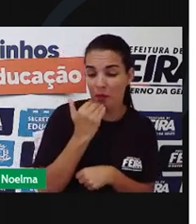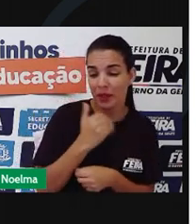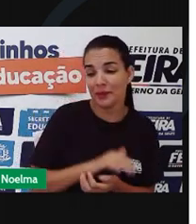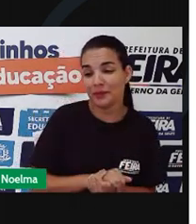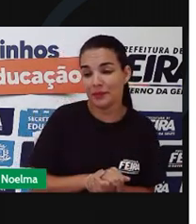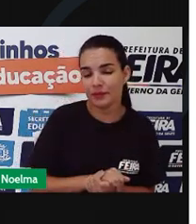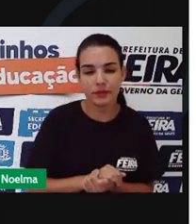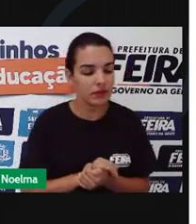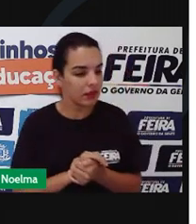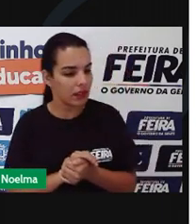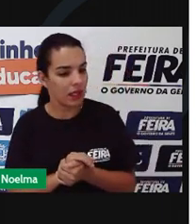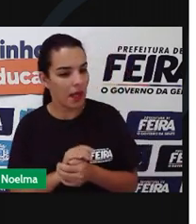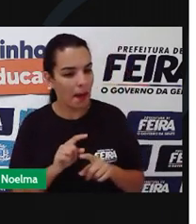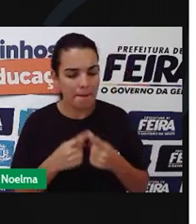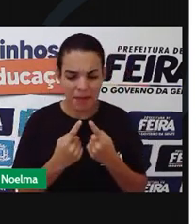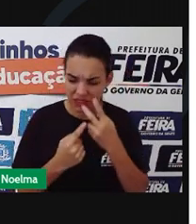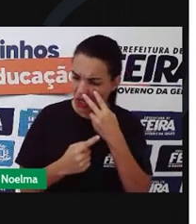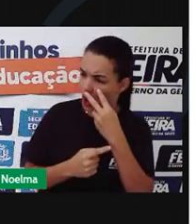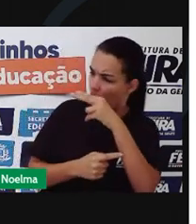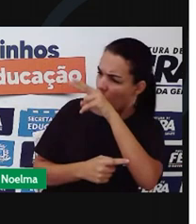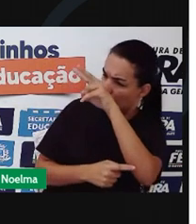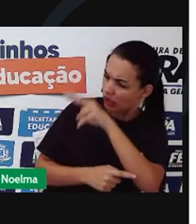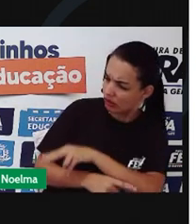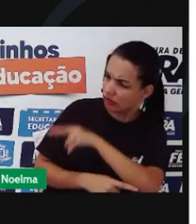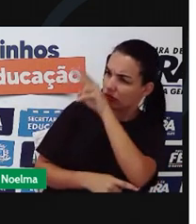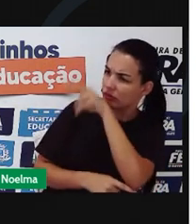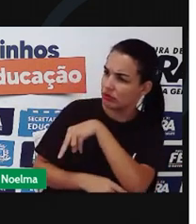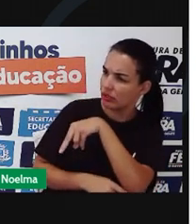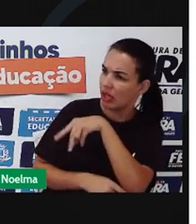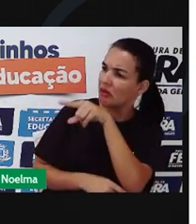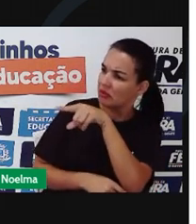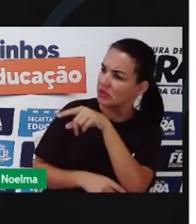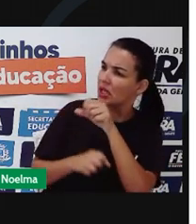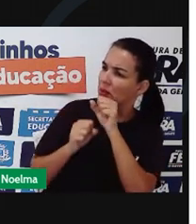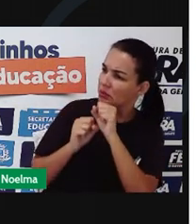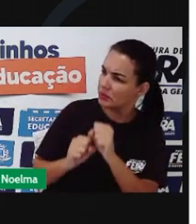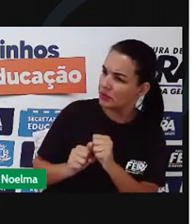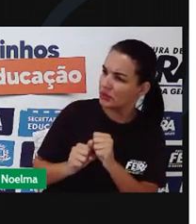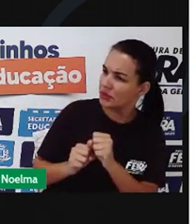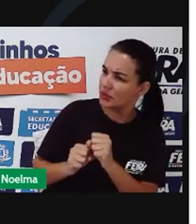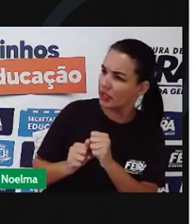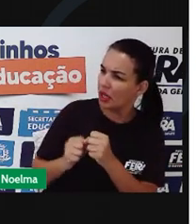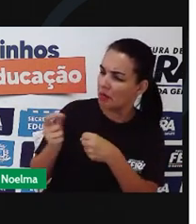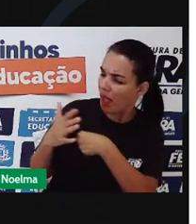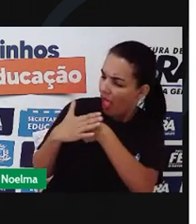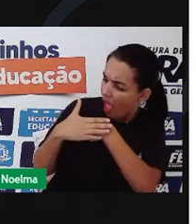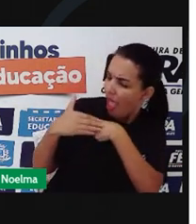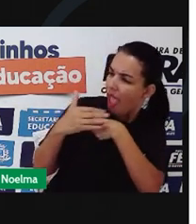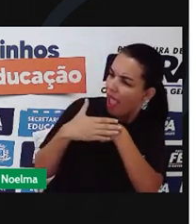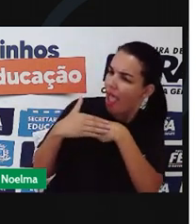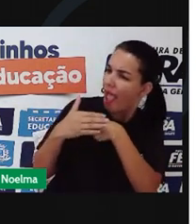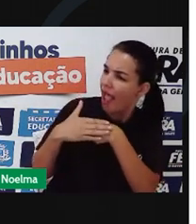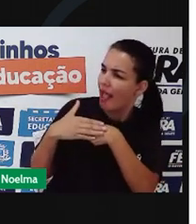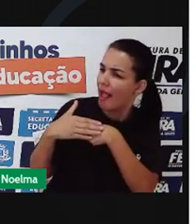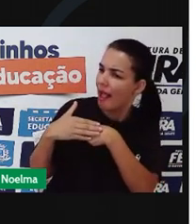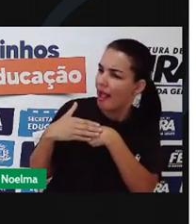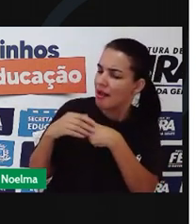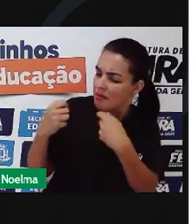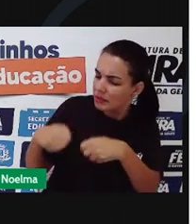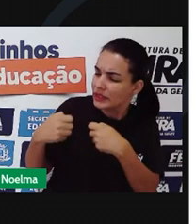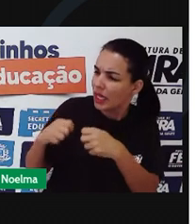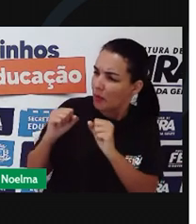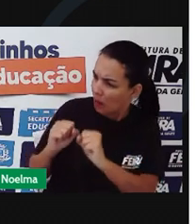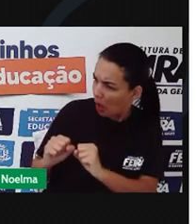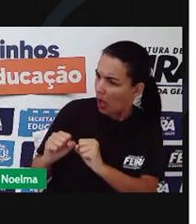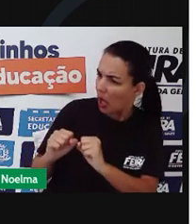Mas, olha, olhando pra você, bem que você podia me cativar, me domesticar.